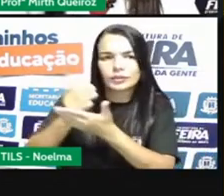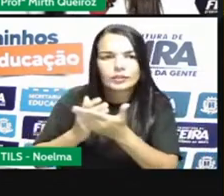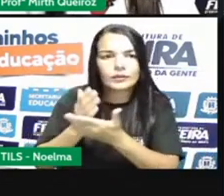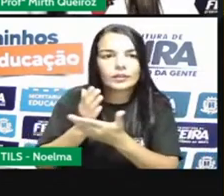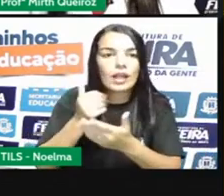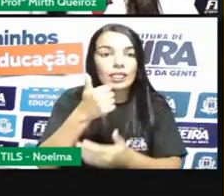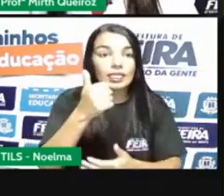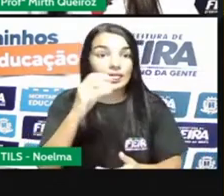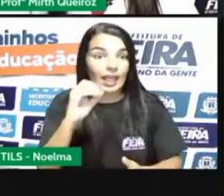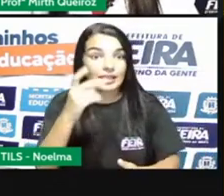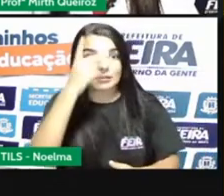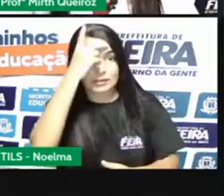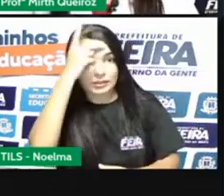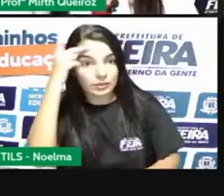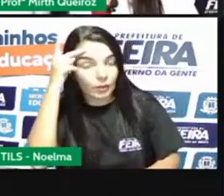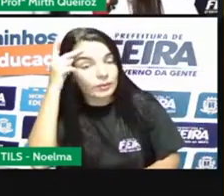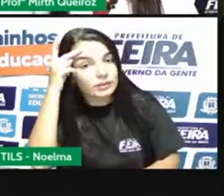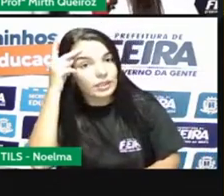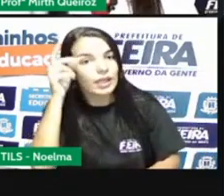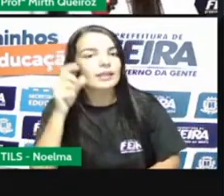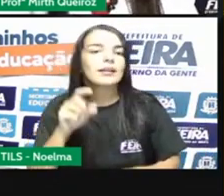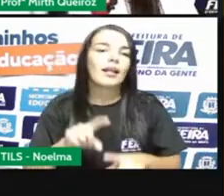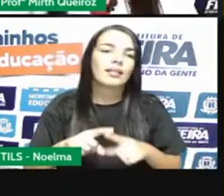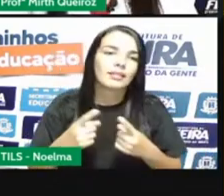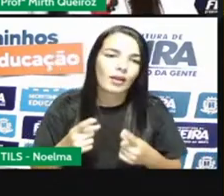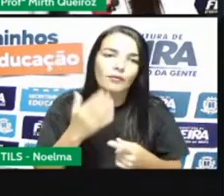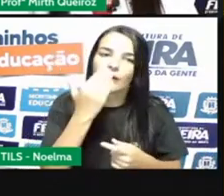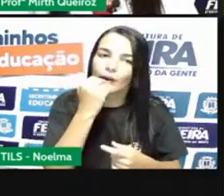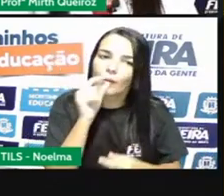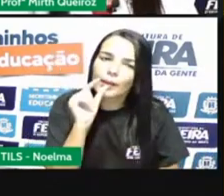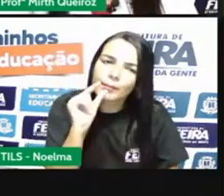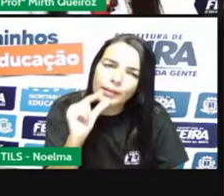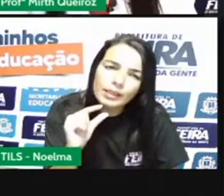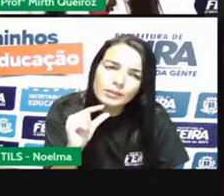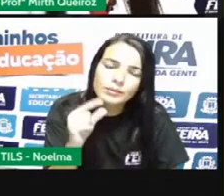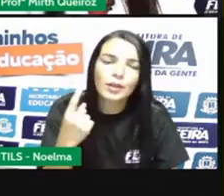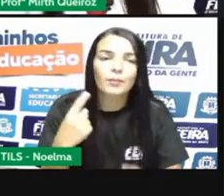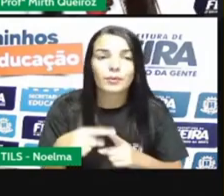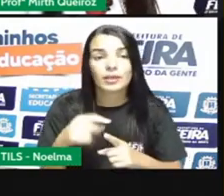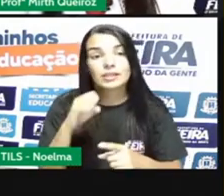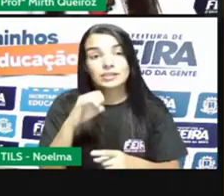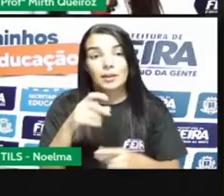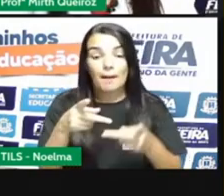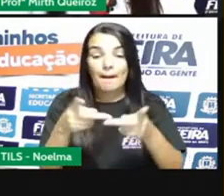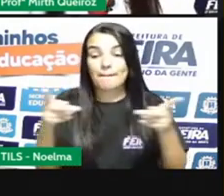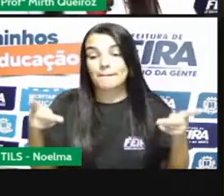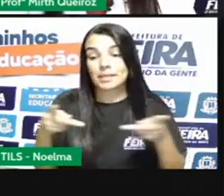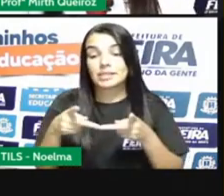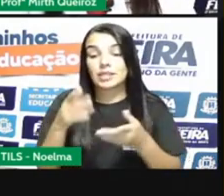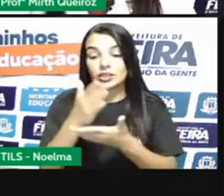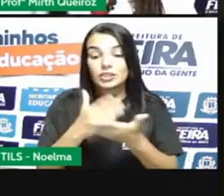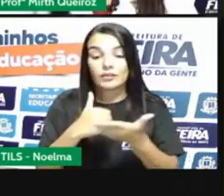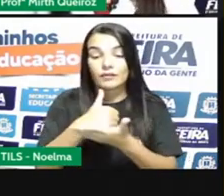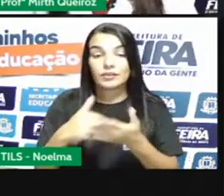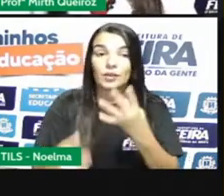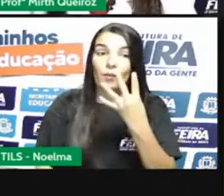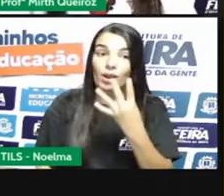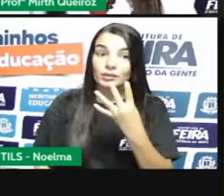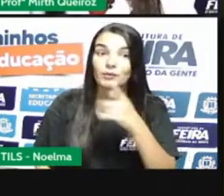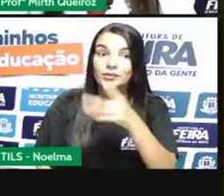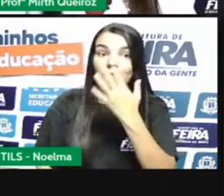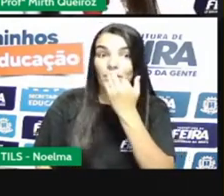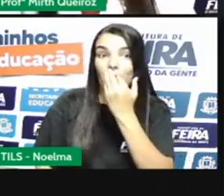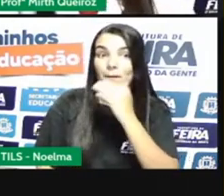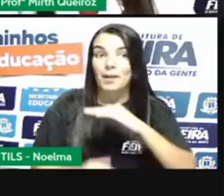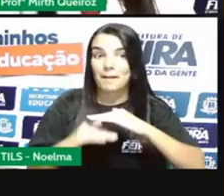dez partes e dividirem para dez pessoas, vocês vão comer menos do que se você pegar essa mesma pizza e dividir em quatro